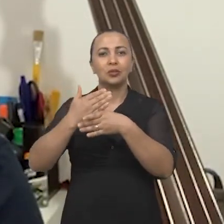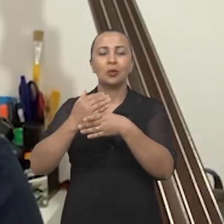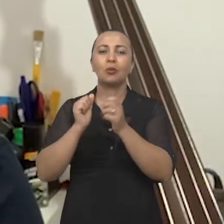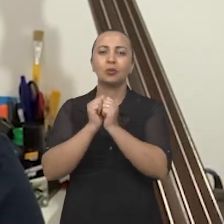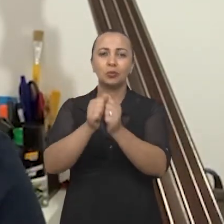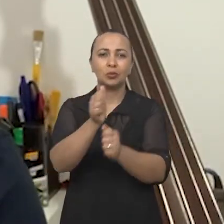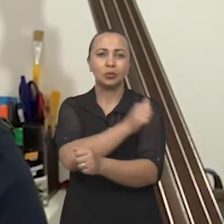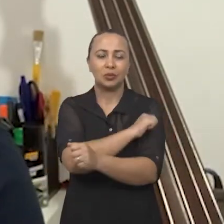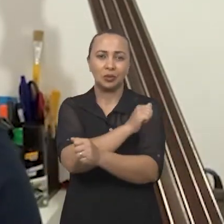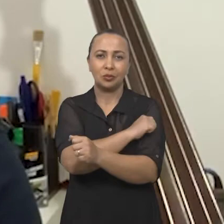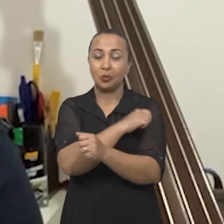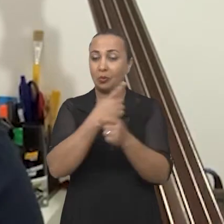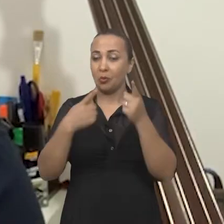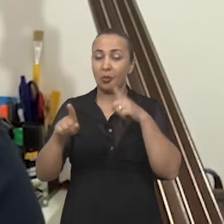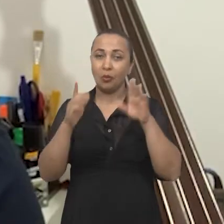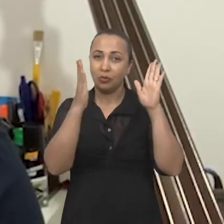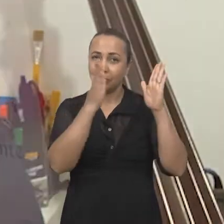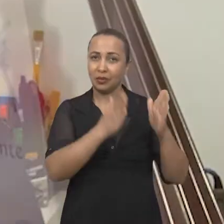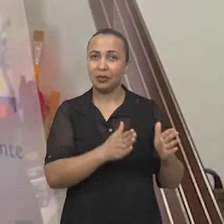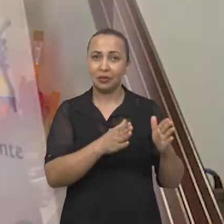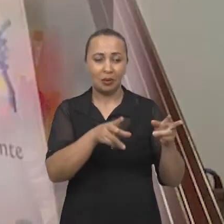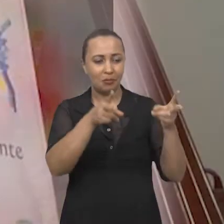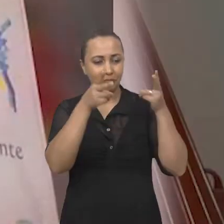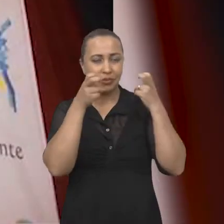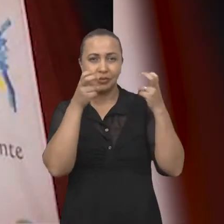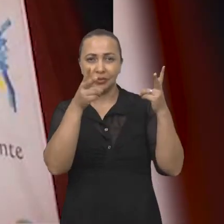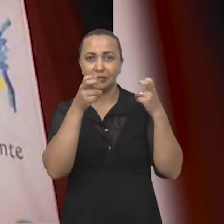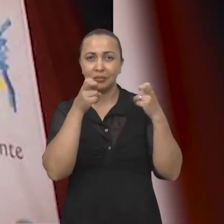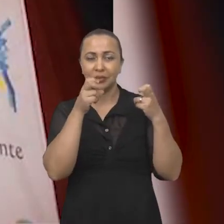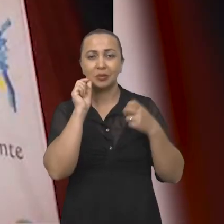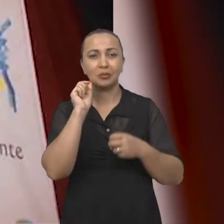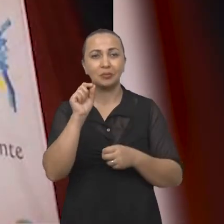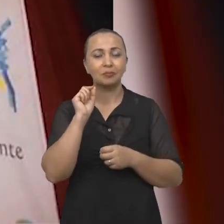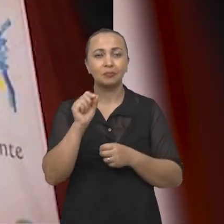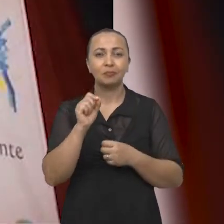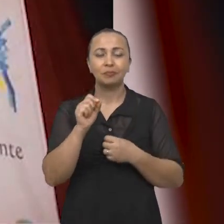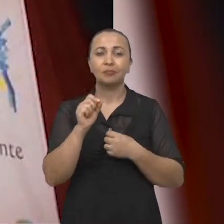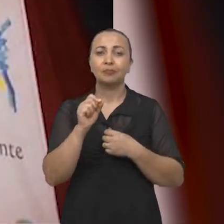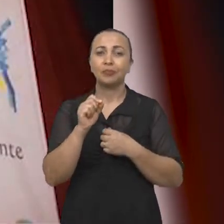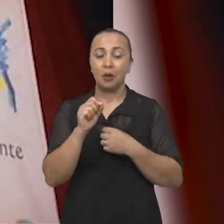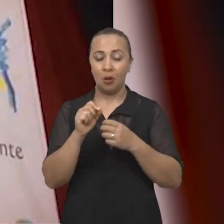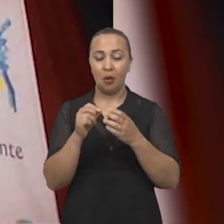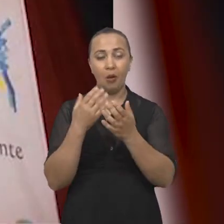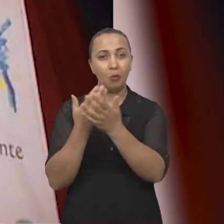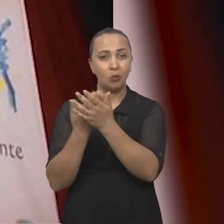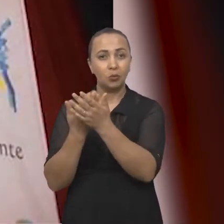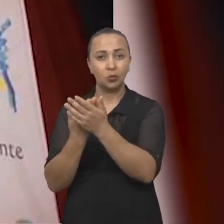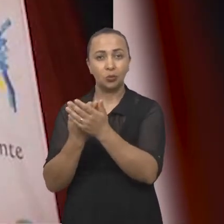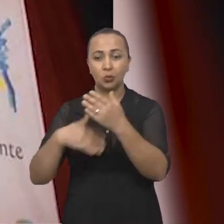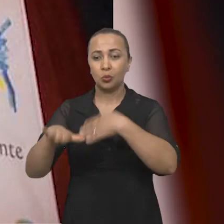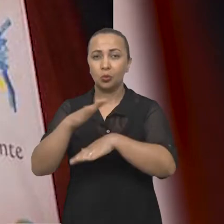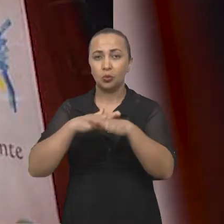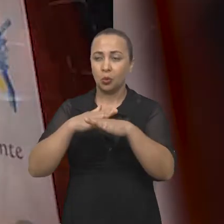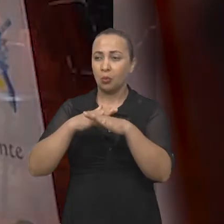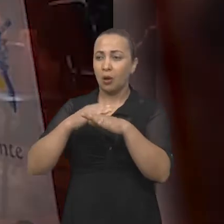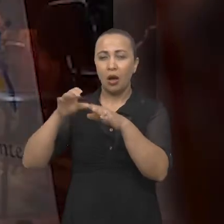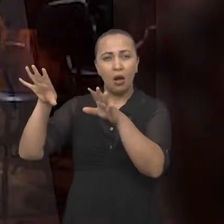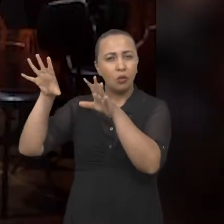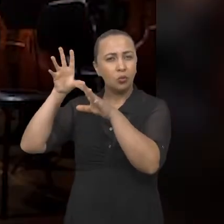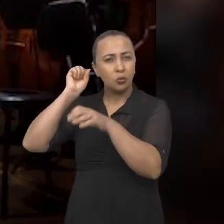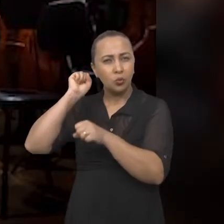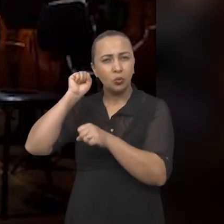alunos. Por outro lado, percebeu-se que um estudo acerca da paisagem sonora